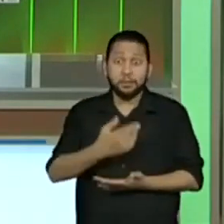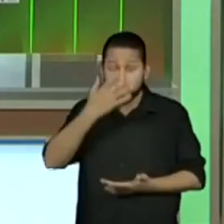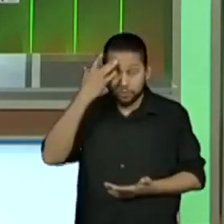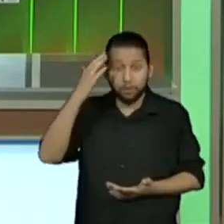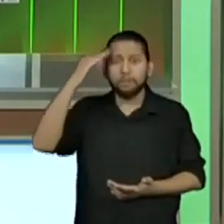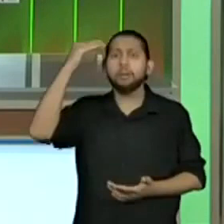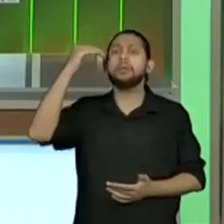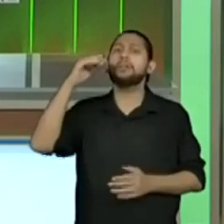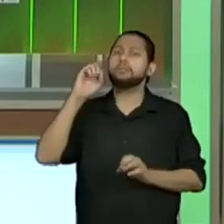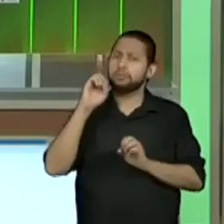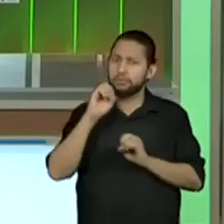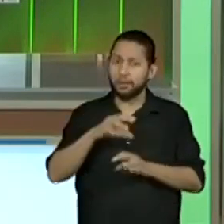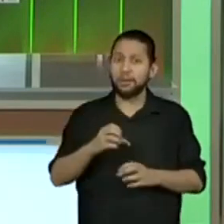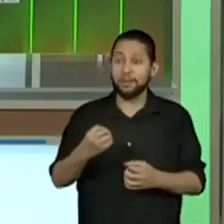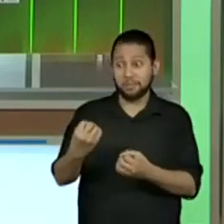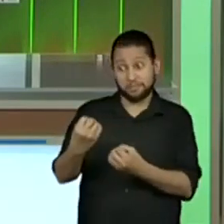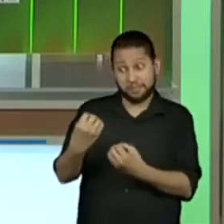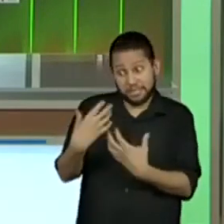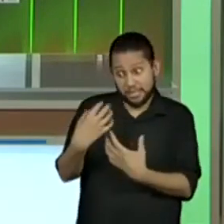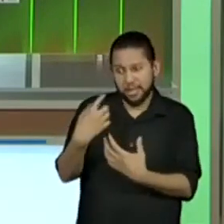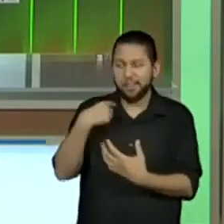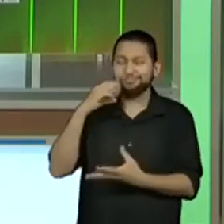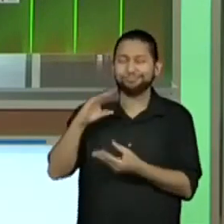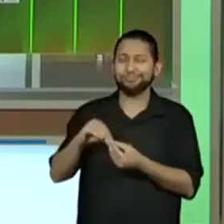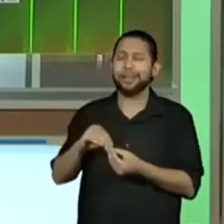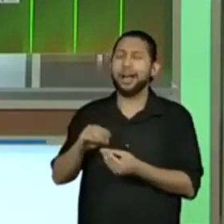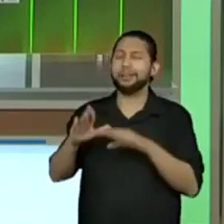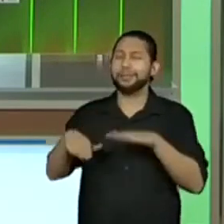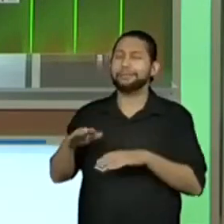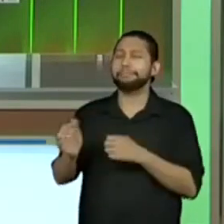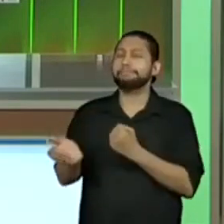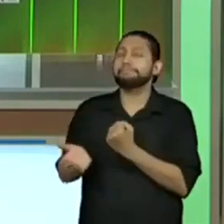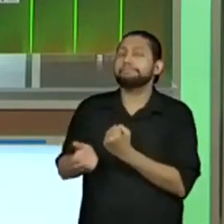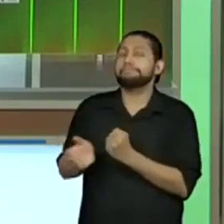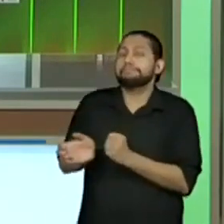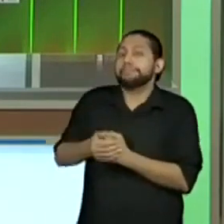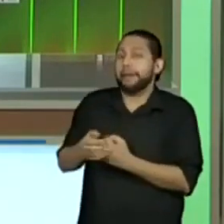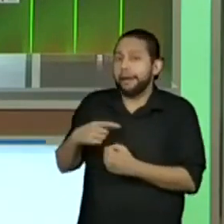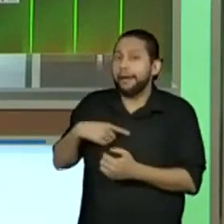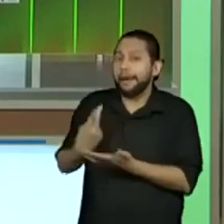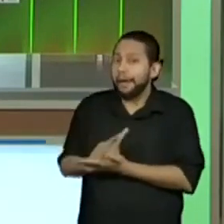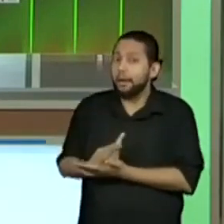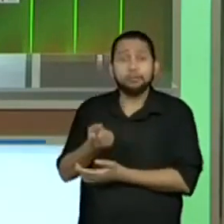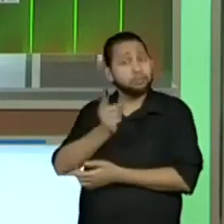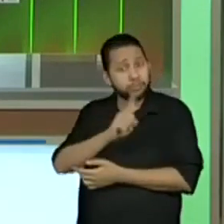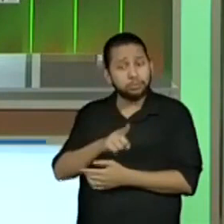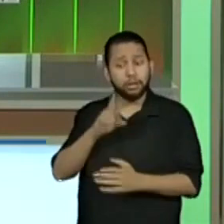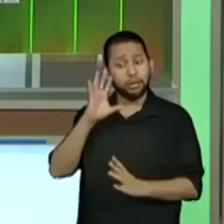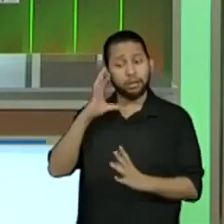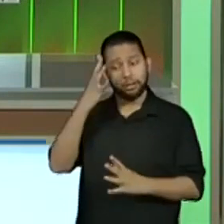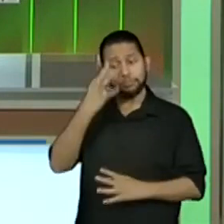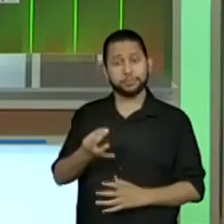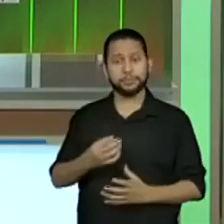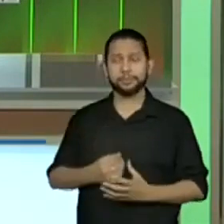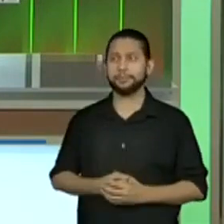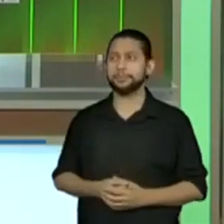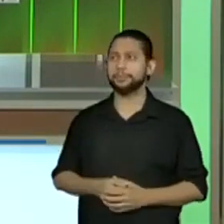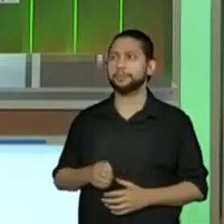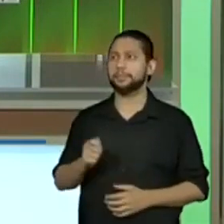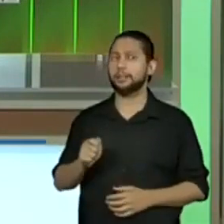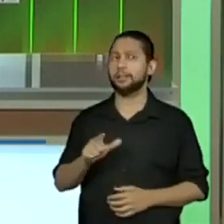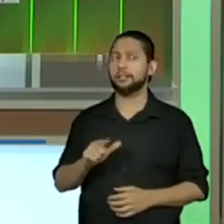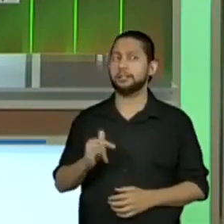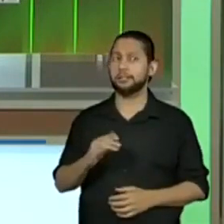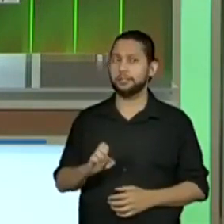educadores. Então eu vou tomar essa frase para mim também nesse momento com vocês. As alunas Alicia e